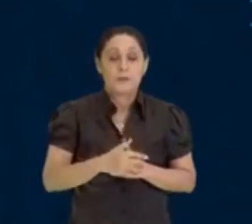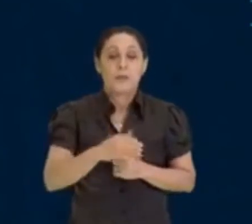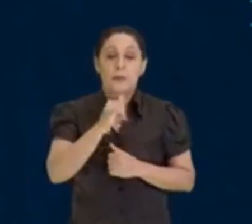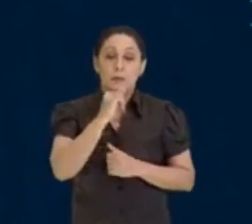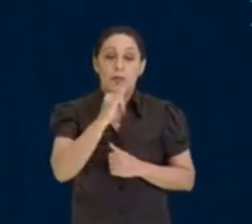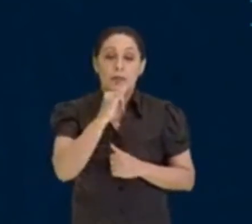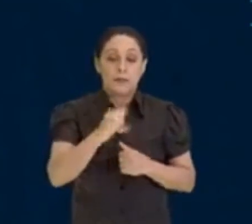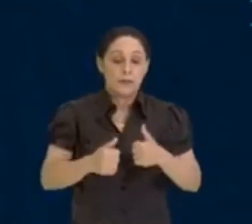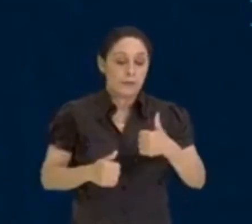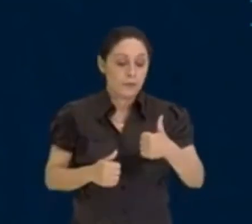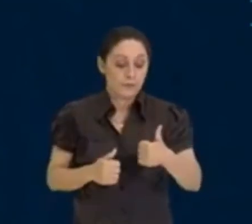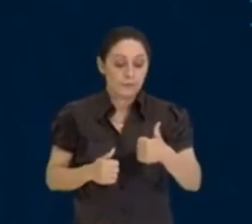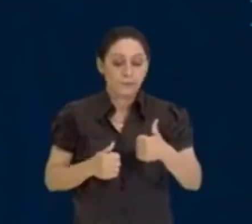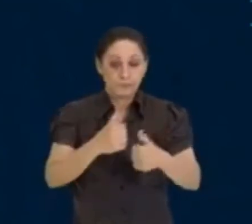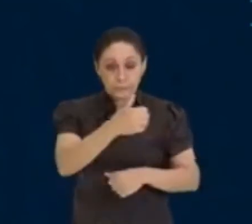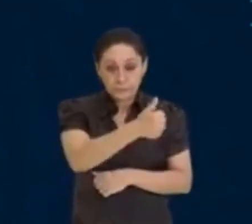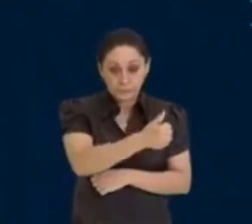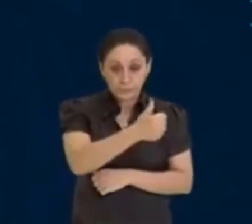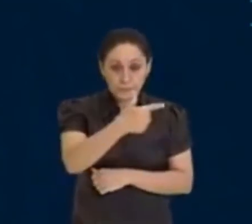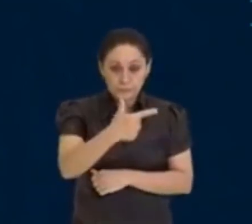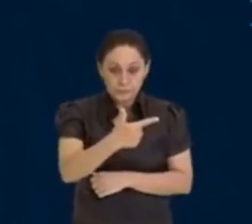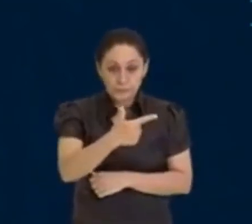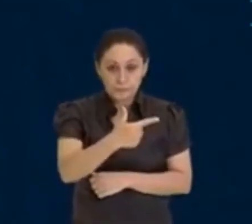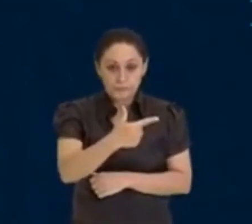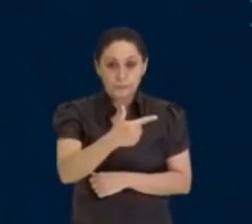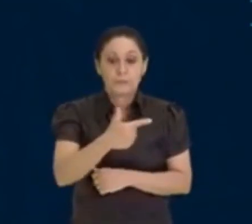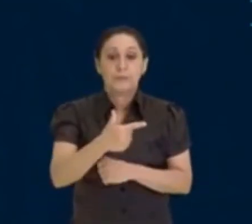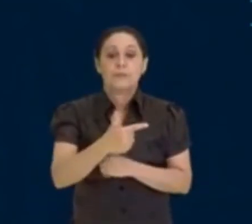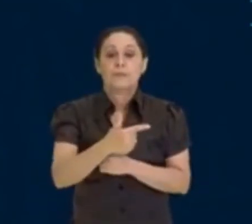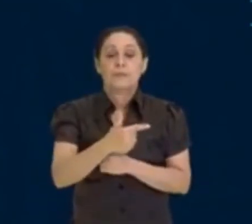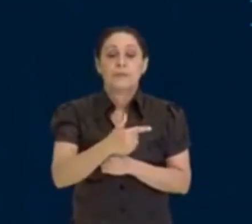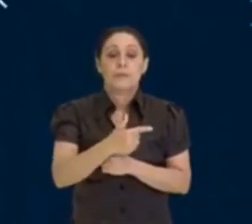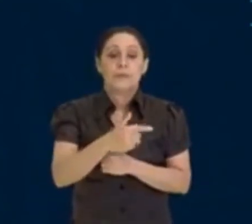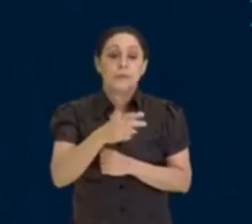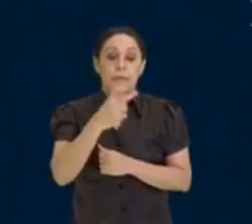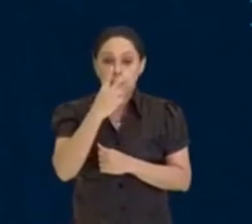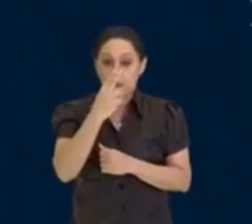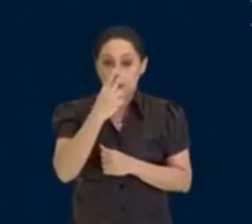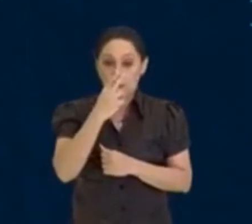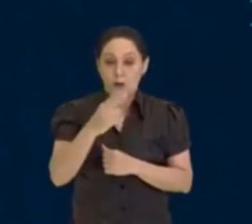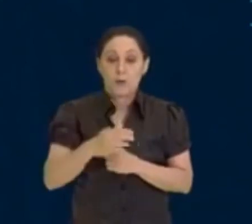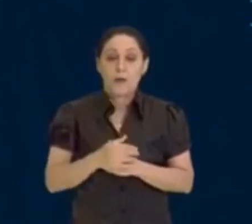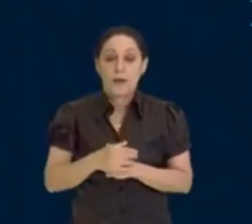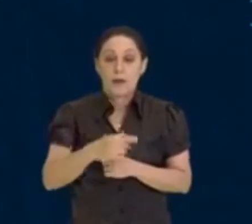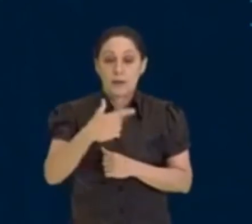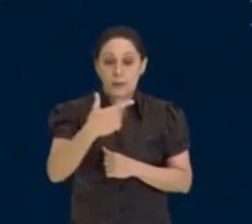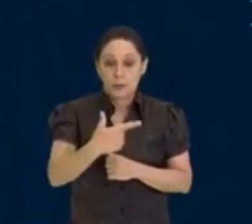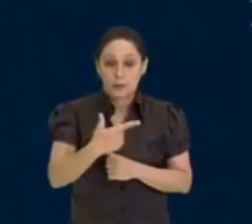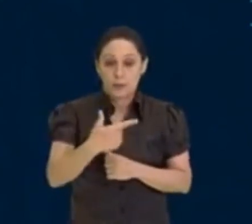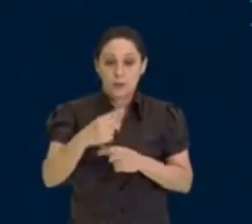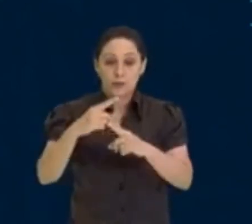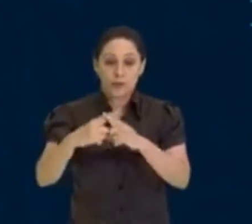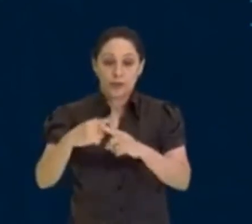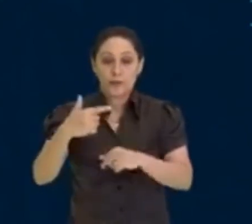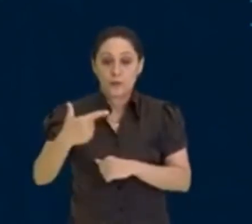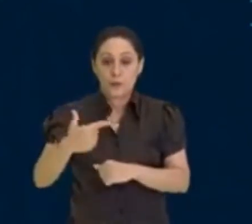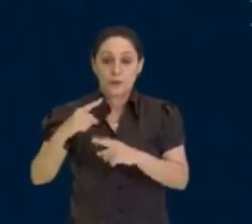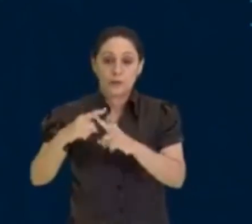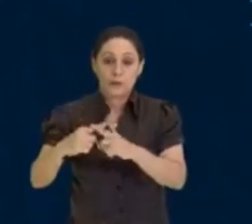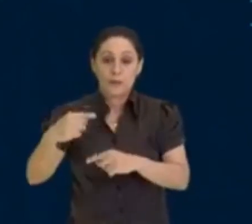representar ele como sendo 2 vezes 2 vezes 3, ou,